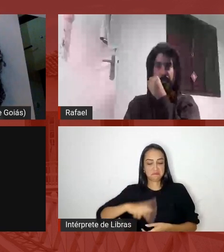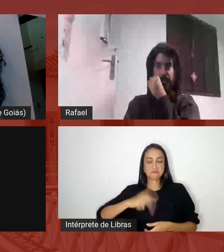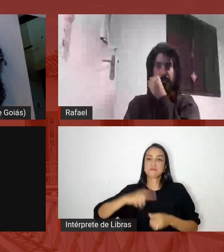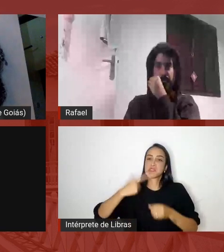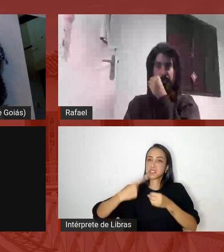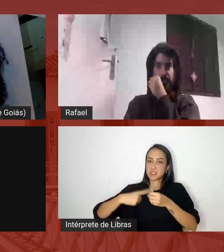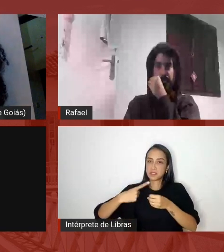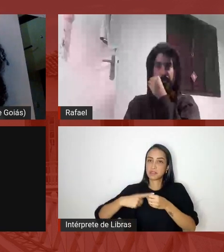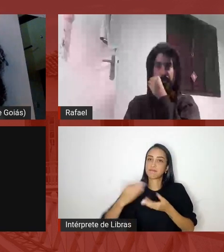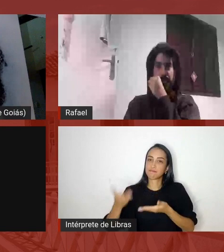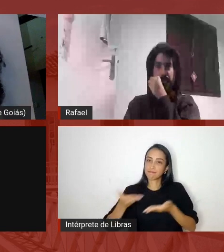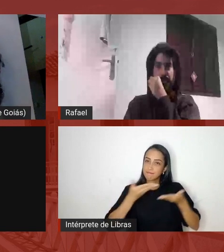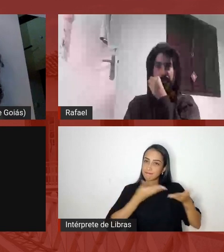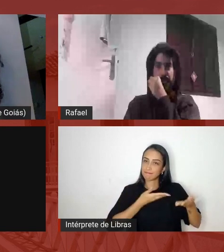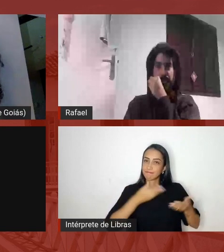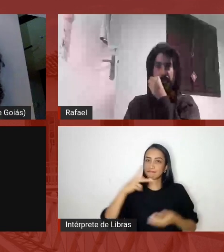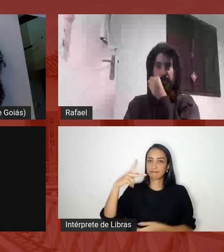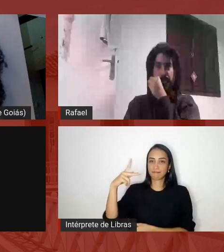contigo Paulo